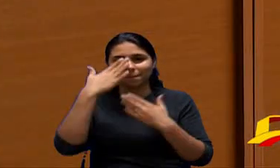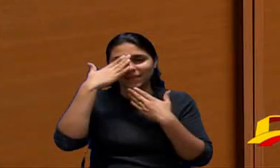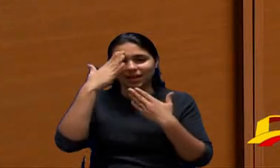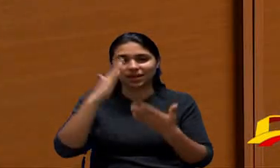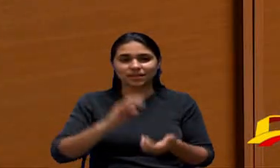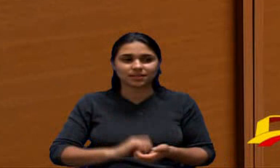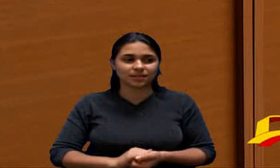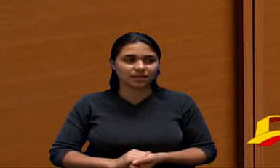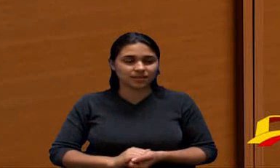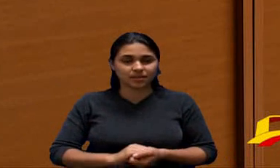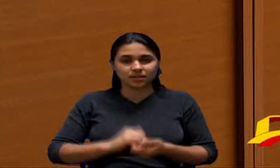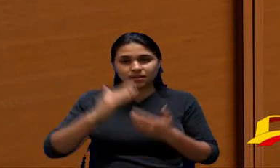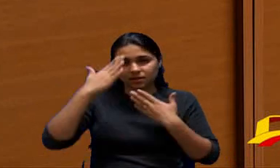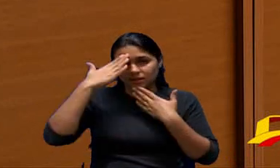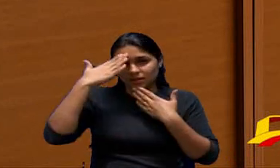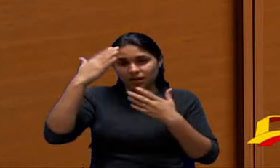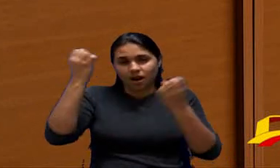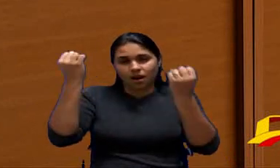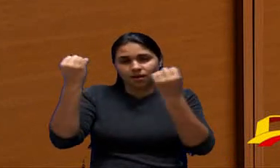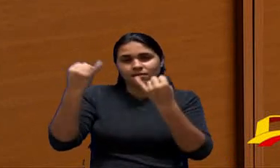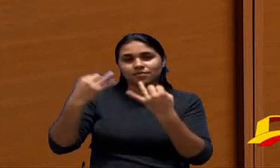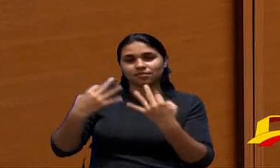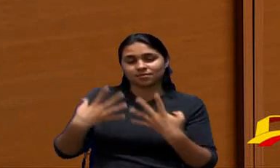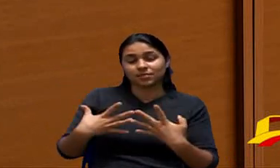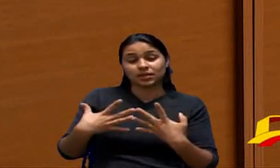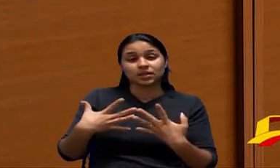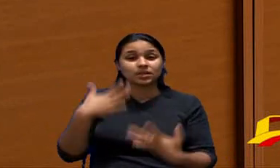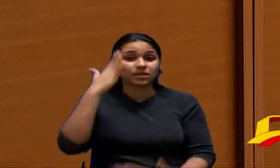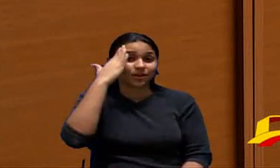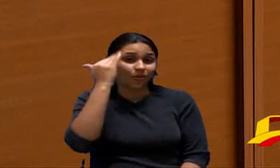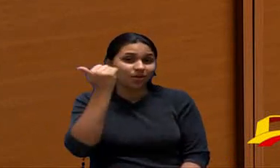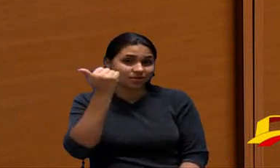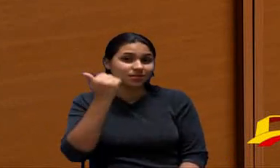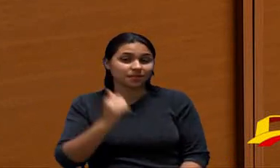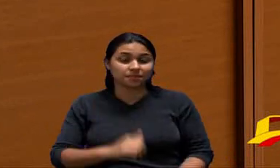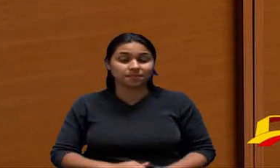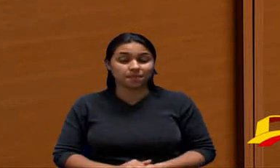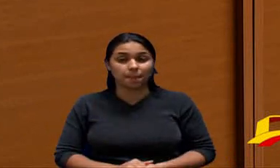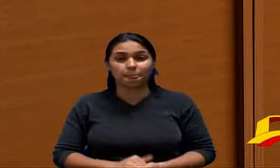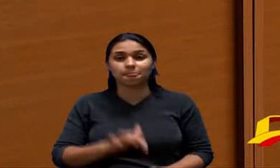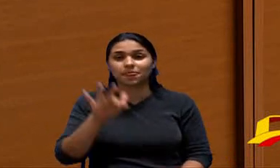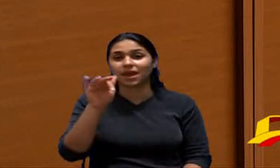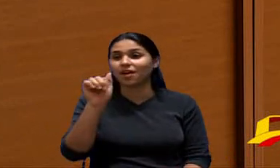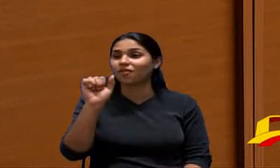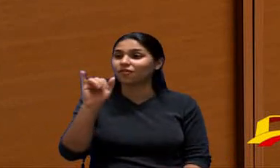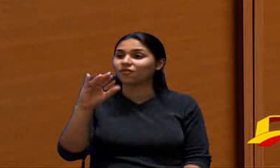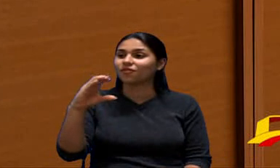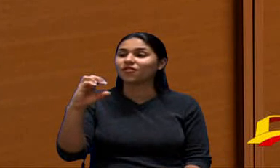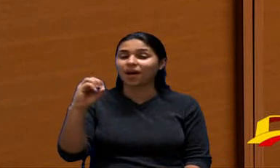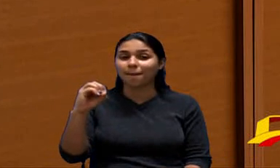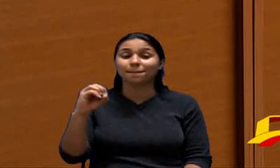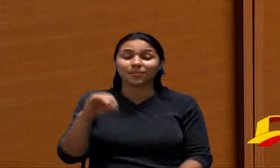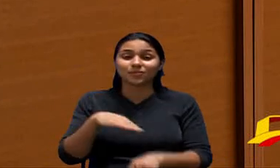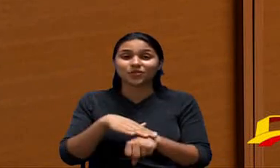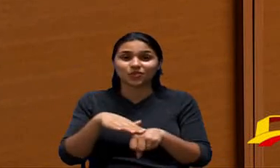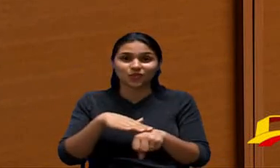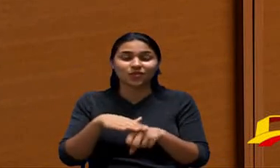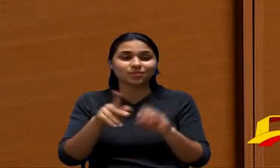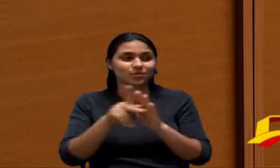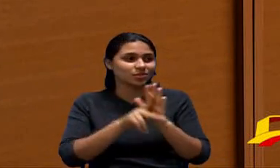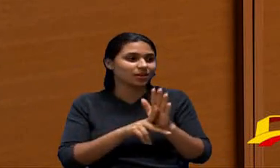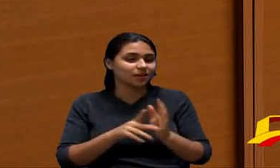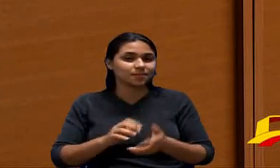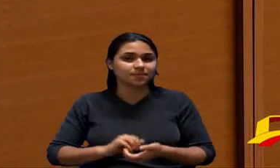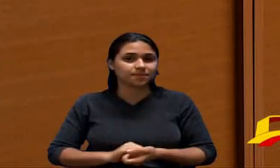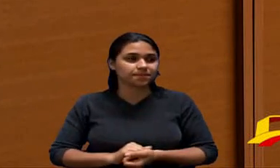eu que agradeço aí a sua explicação muito importante a gente tem conhecimento daqui a uns dias não é Fábio? já vem esses projetos os dois tramitados e outra coisa